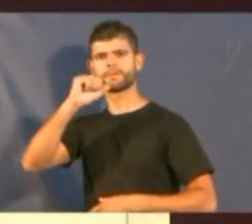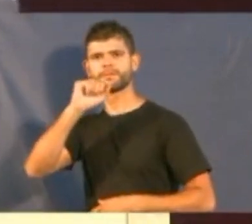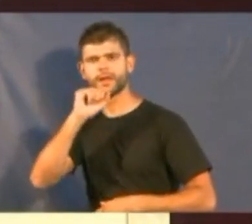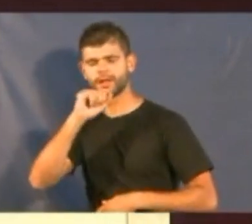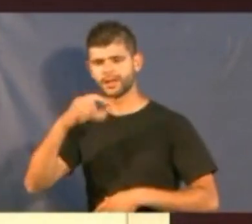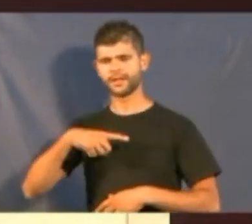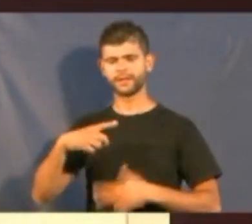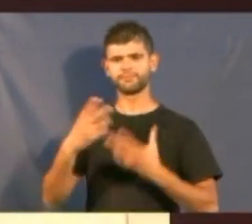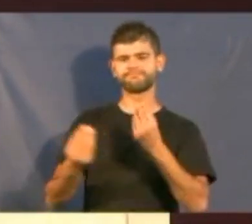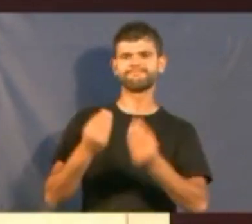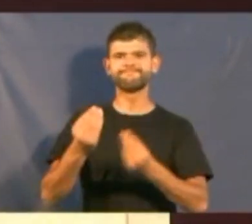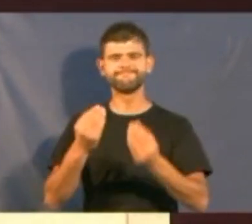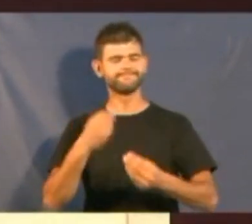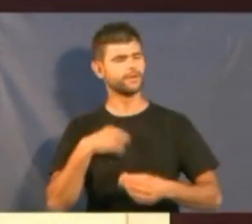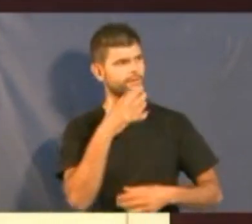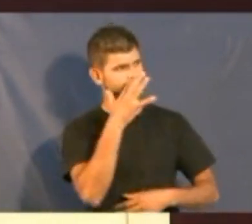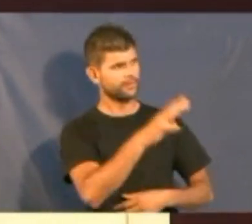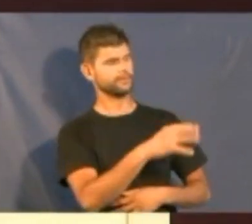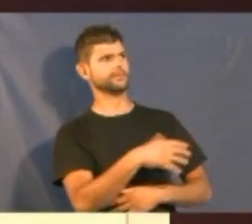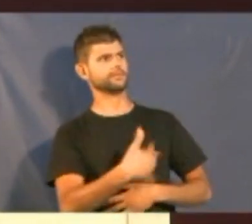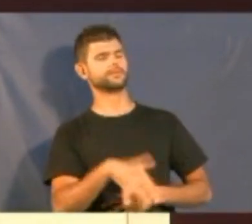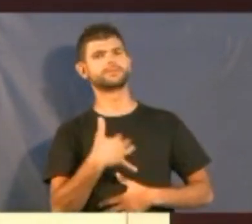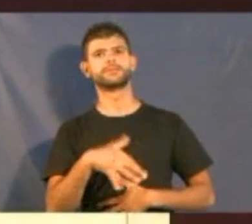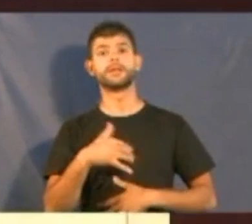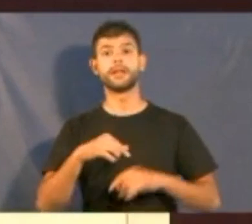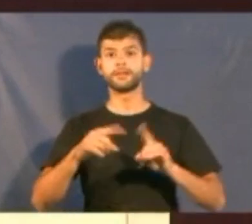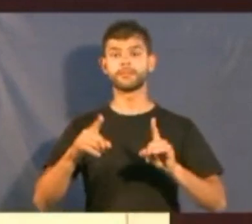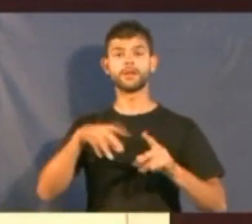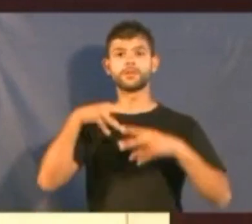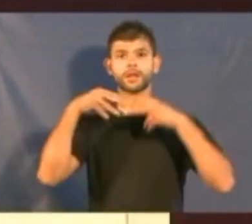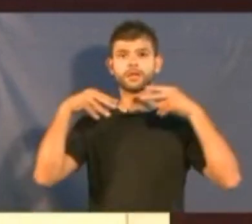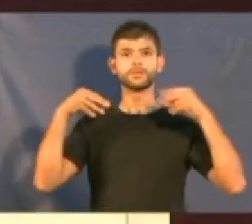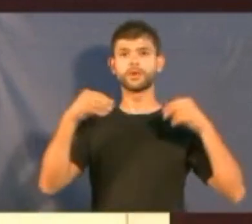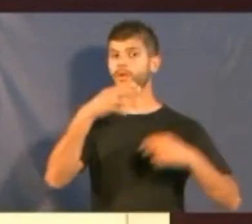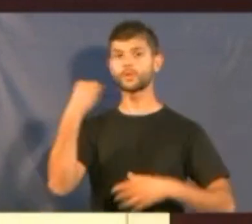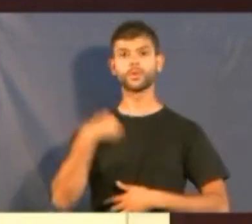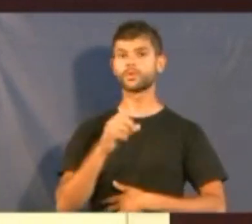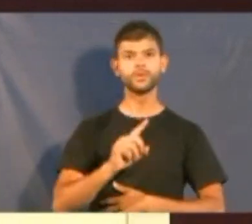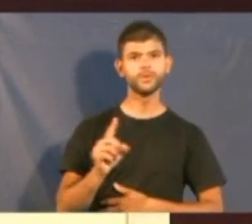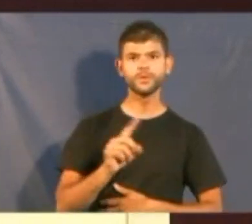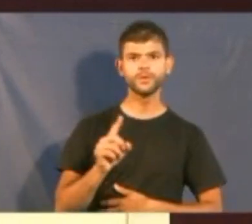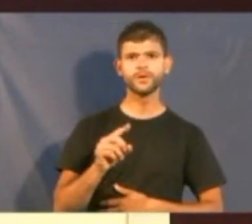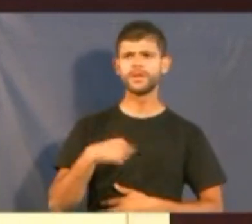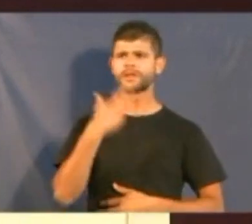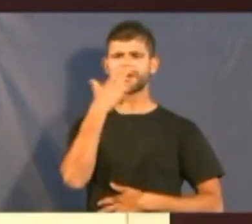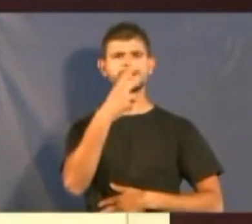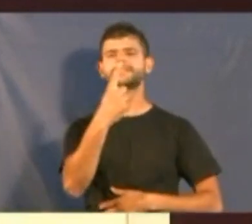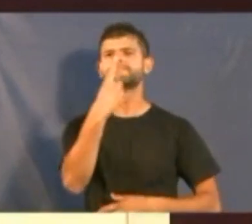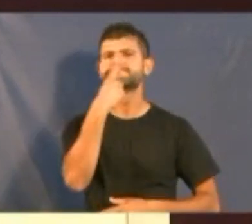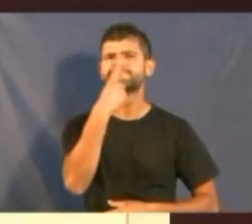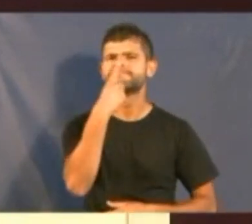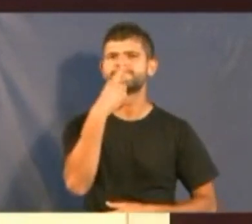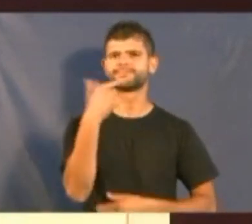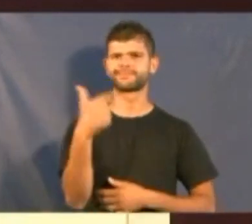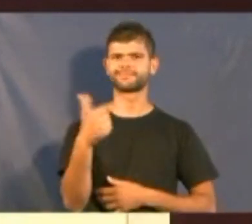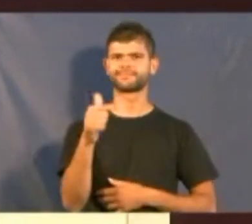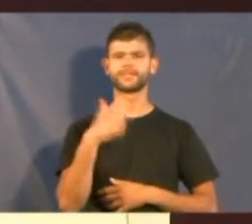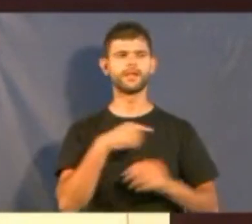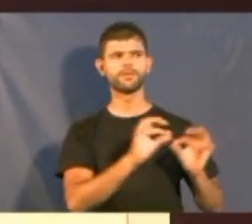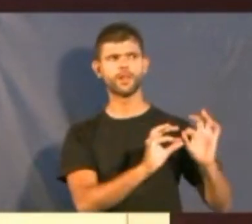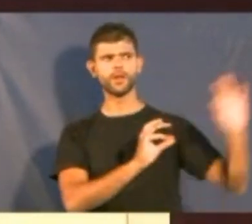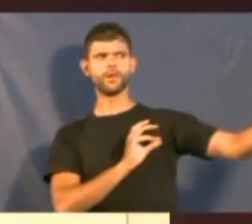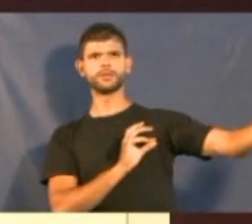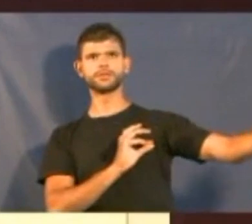Já era um passo de destaque. Mas o garçom não gostou de mim. Falta de afinidade. Ficou distante.